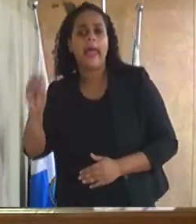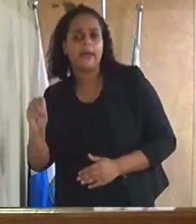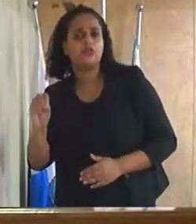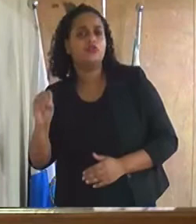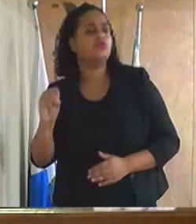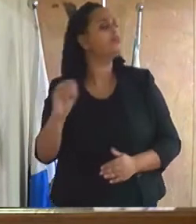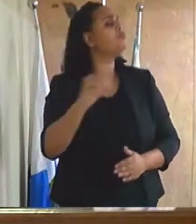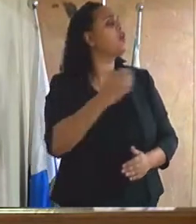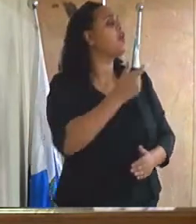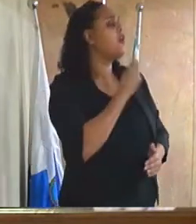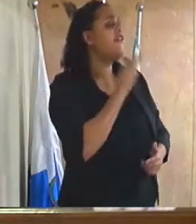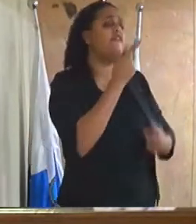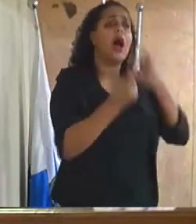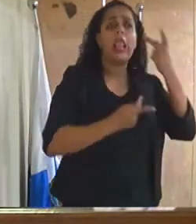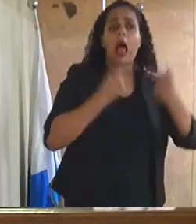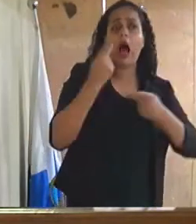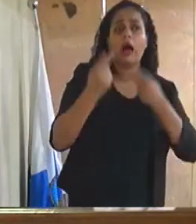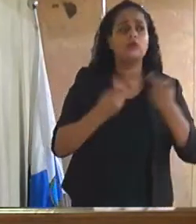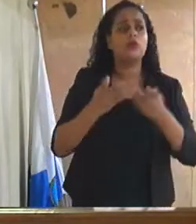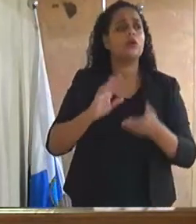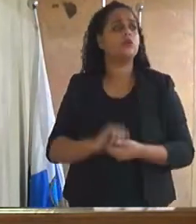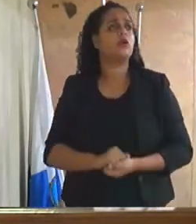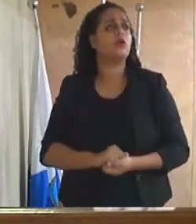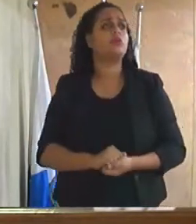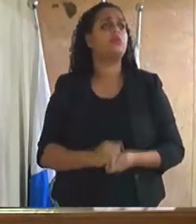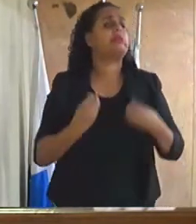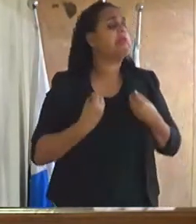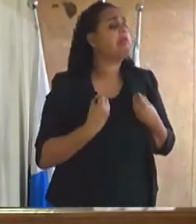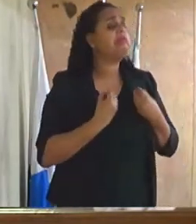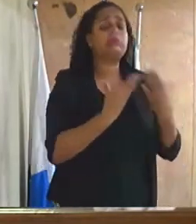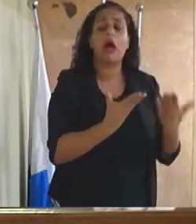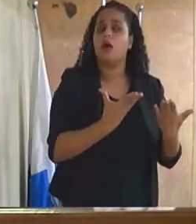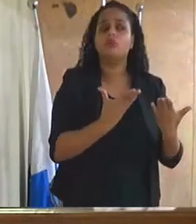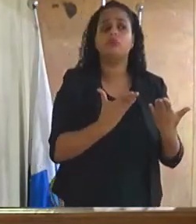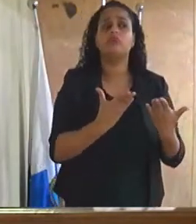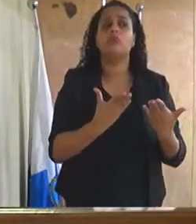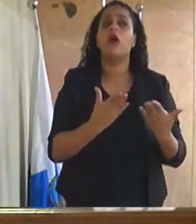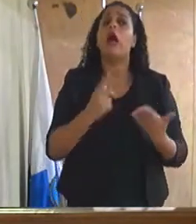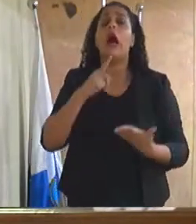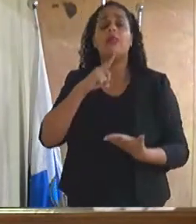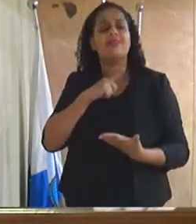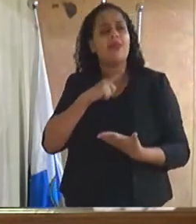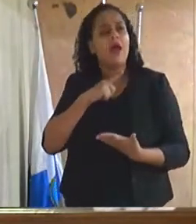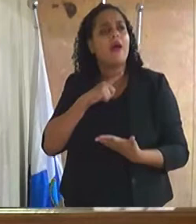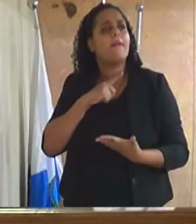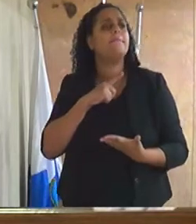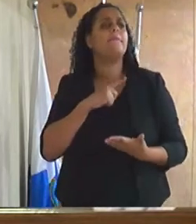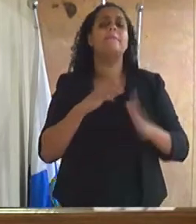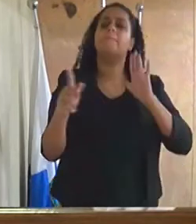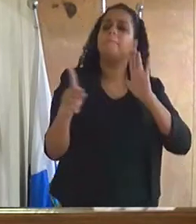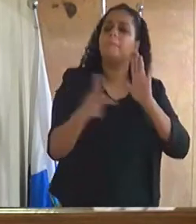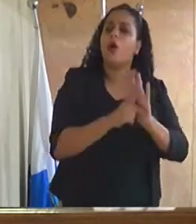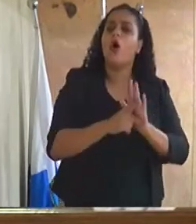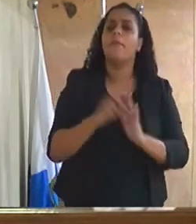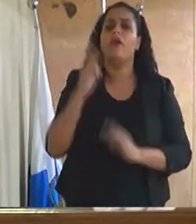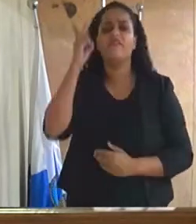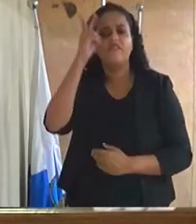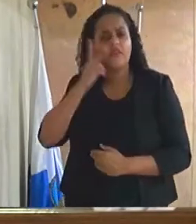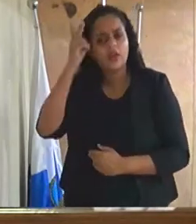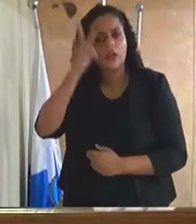do que se dá até mesmo o que a própria vereadora